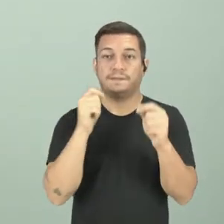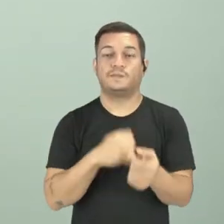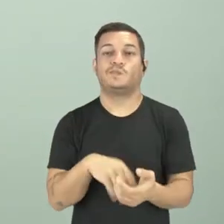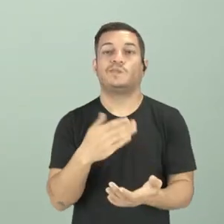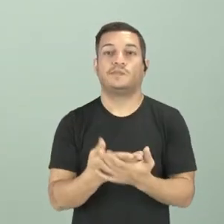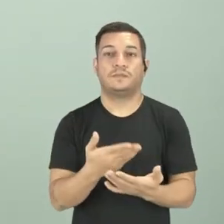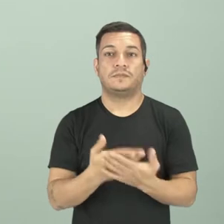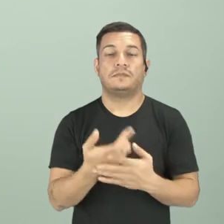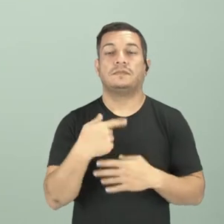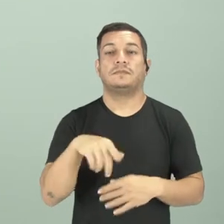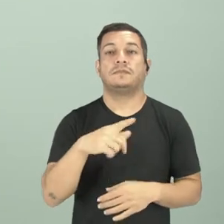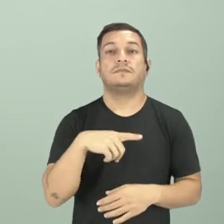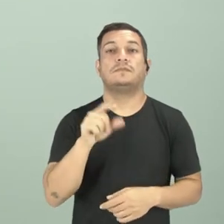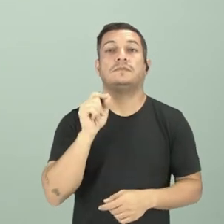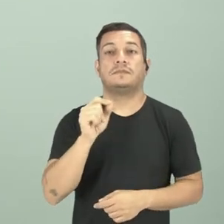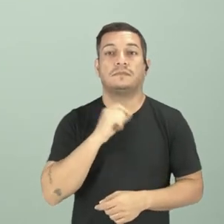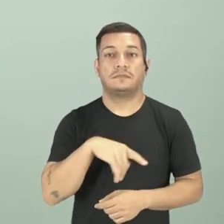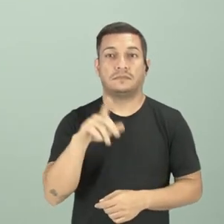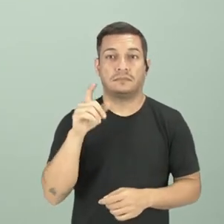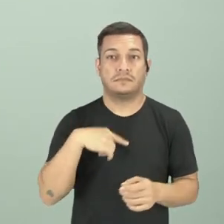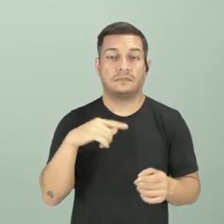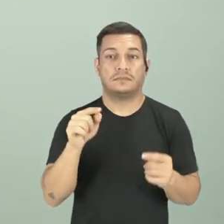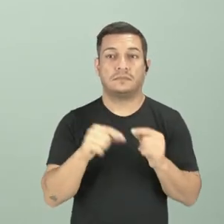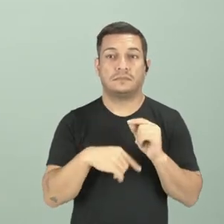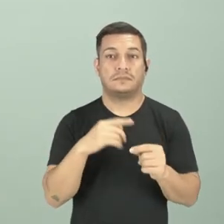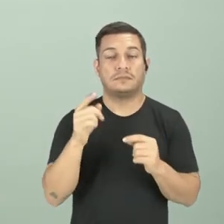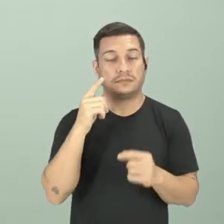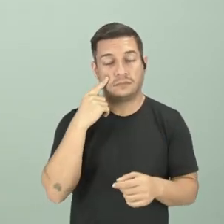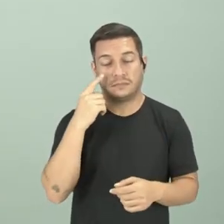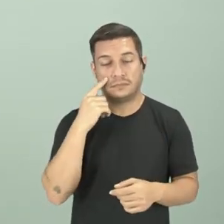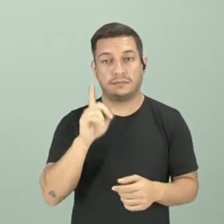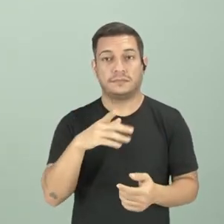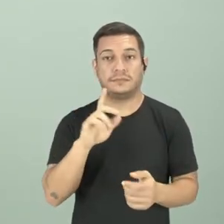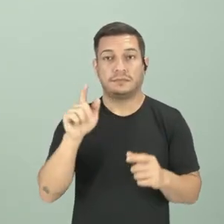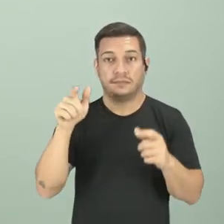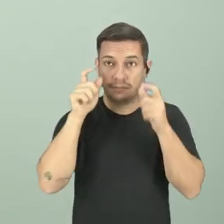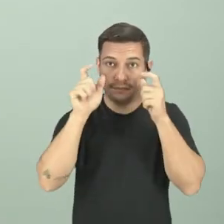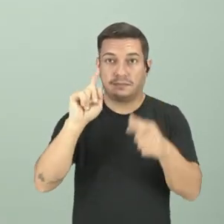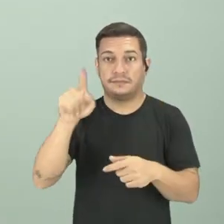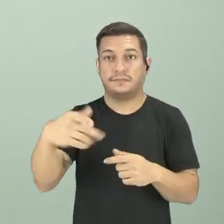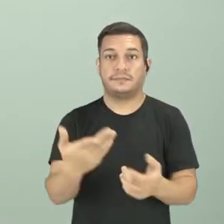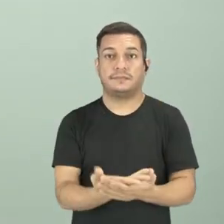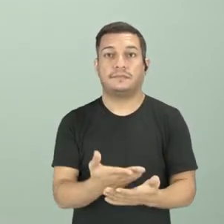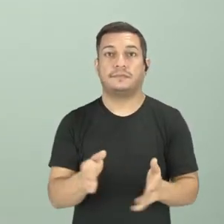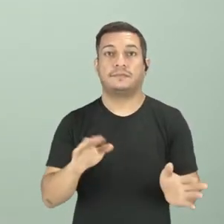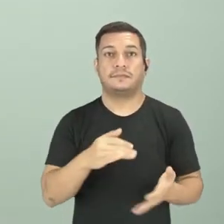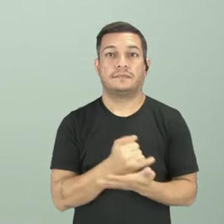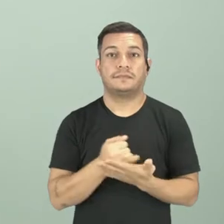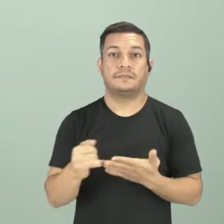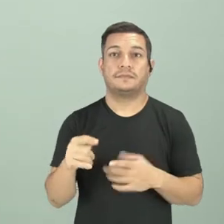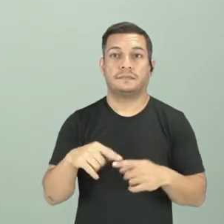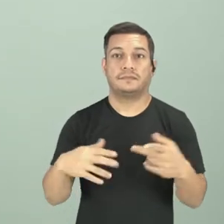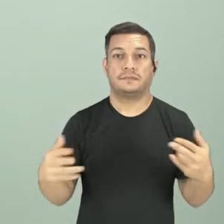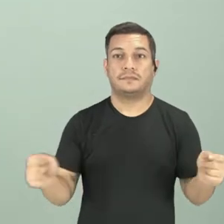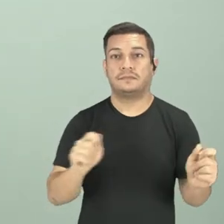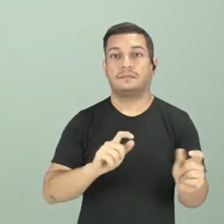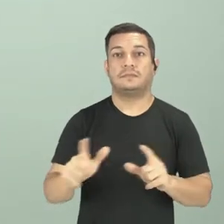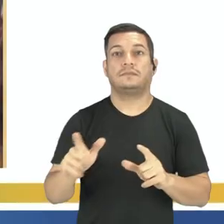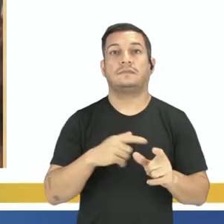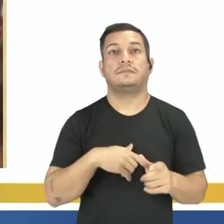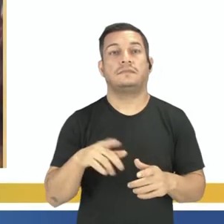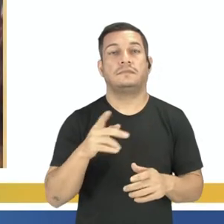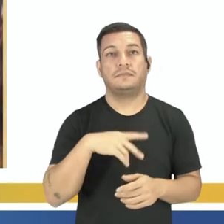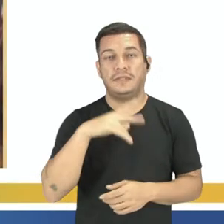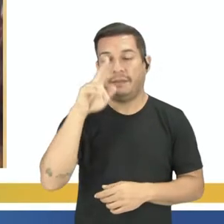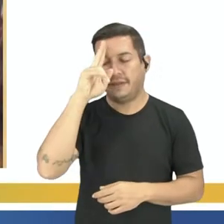você estar ligando essas próximas aulas, tá bom? Vamos iniciar aí nosso material. Independência da